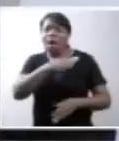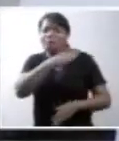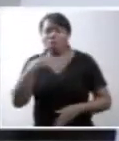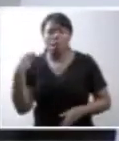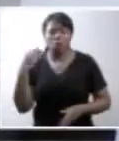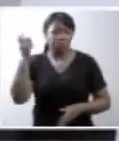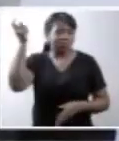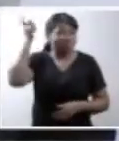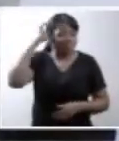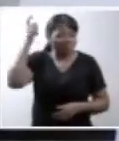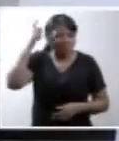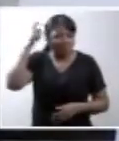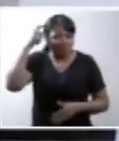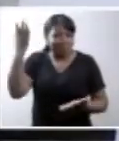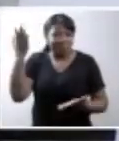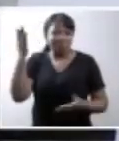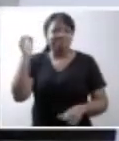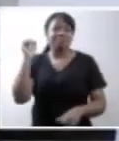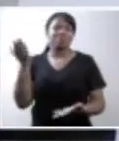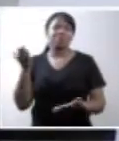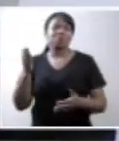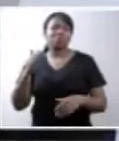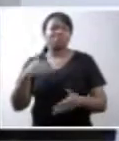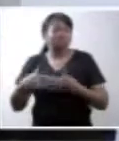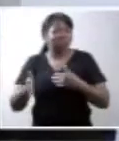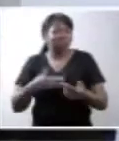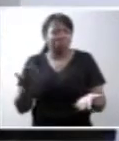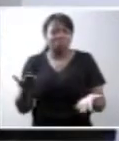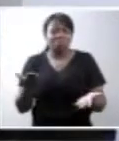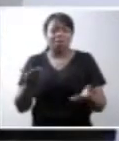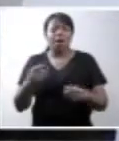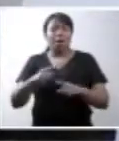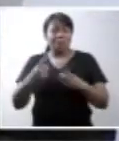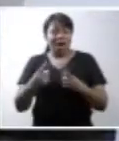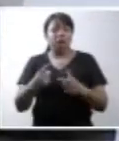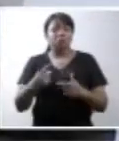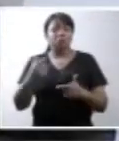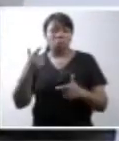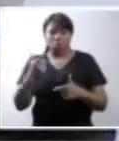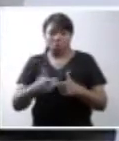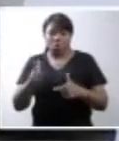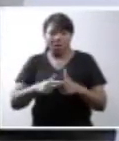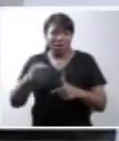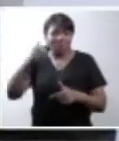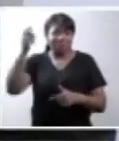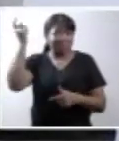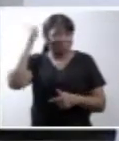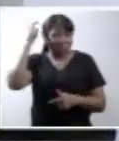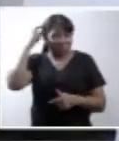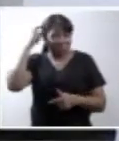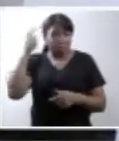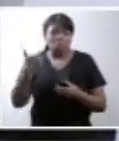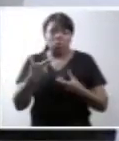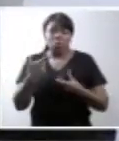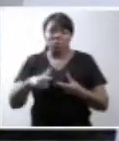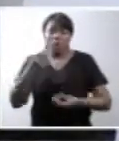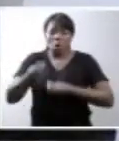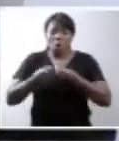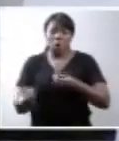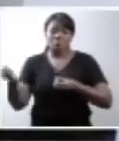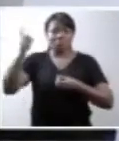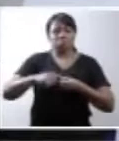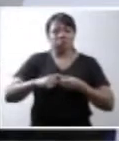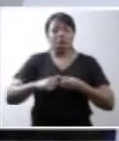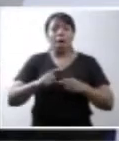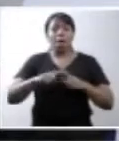Sabem que não importa o que façam, a anencefalia é irreversível. Defendem que